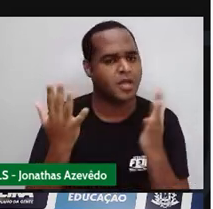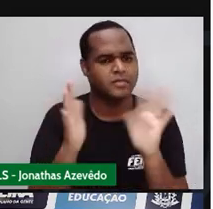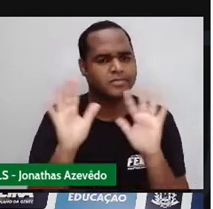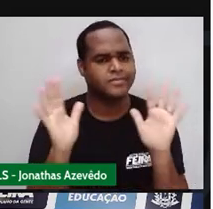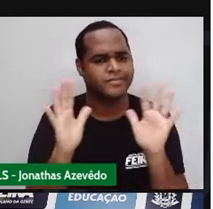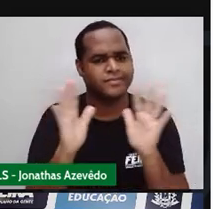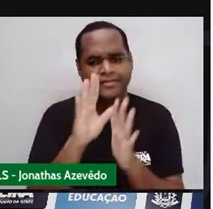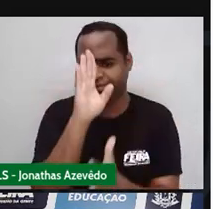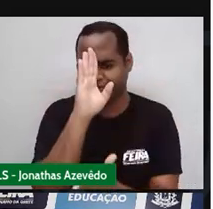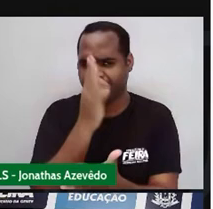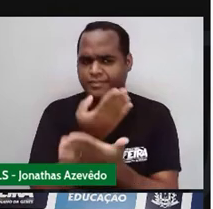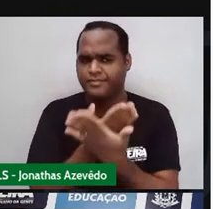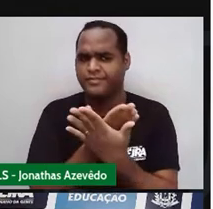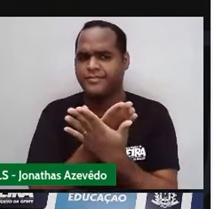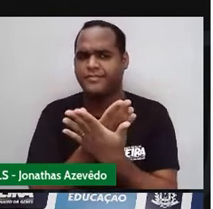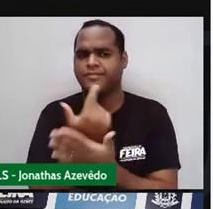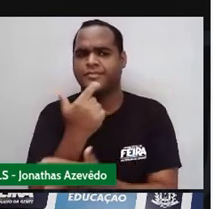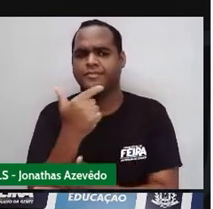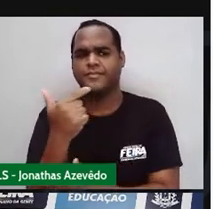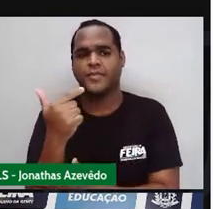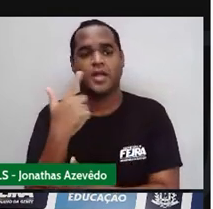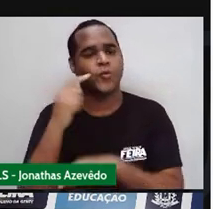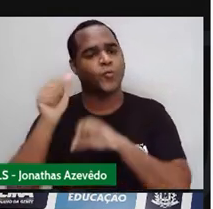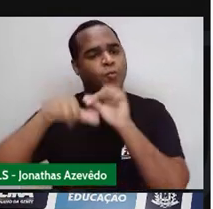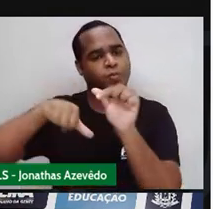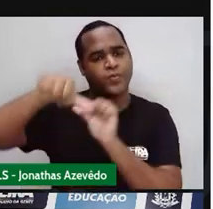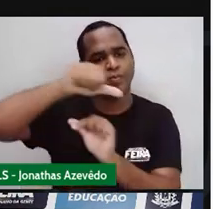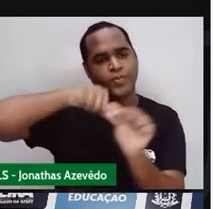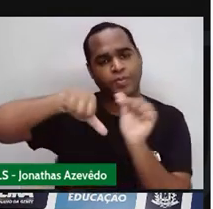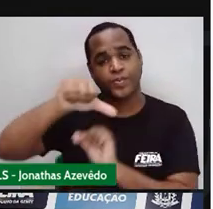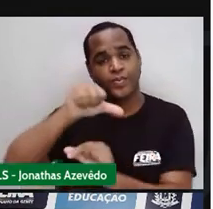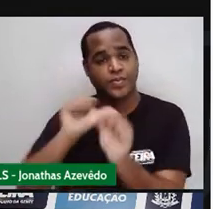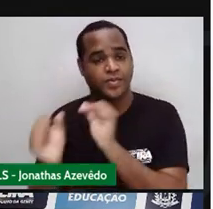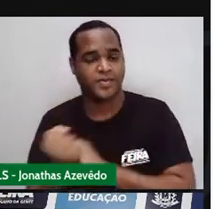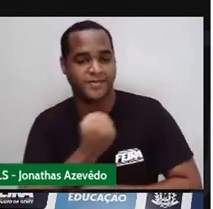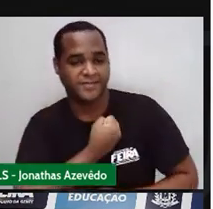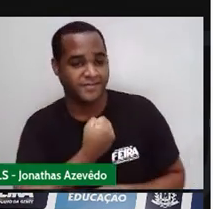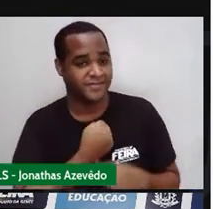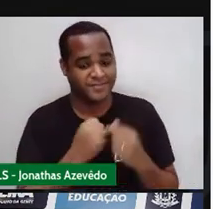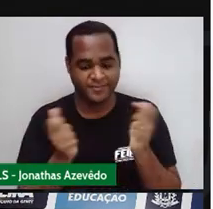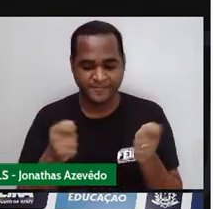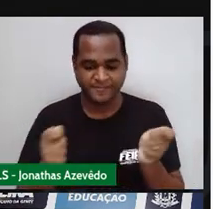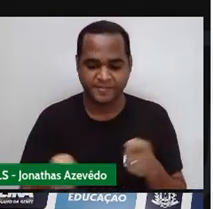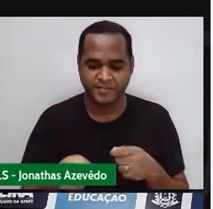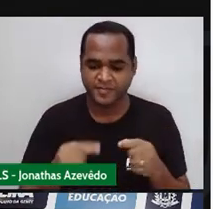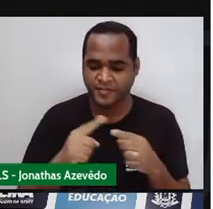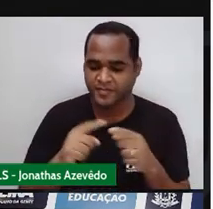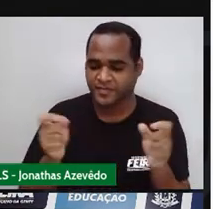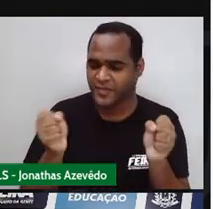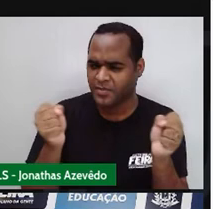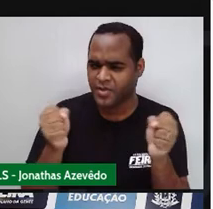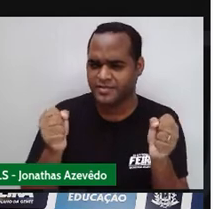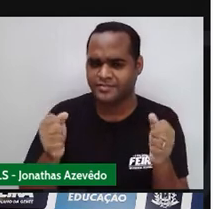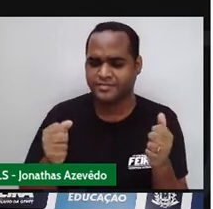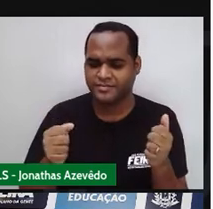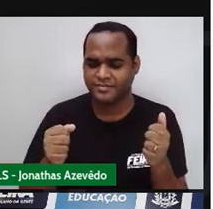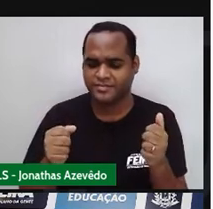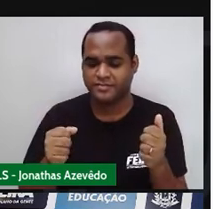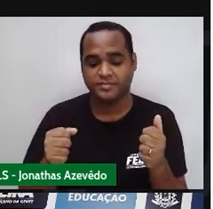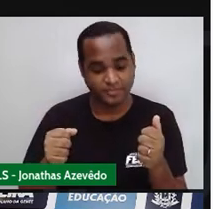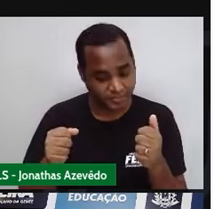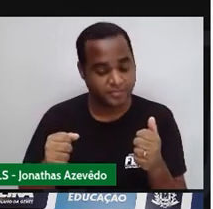Eu não estou acreditando Que dá certo Mude os números Eu vou mudar de novo então Se essa é a questão